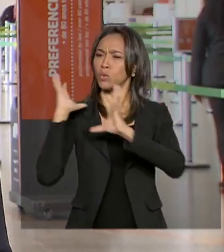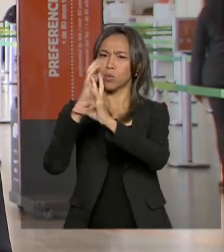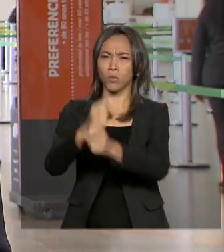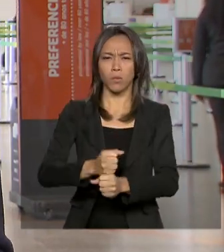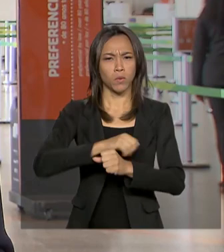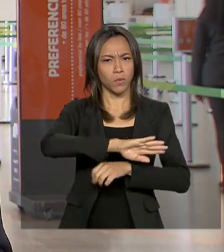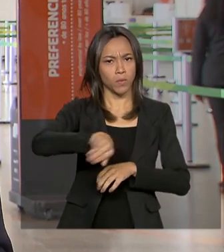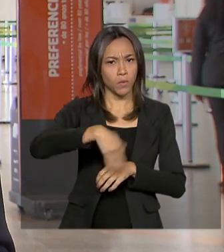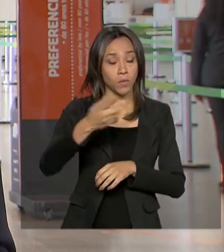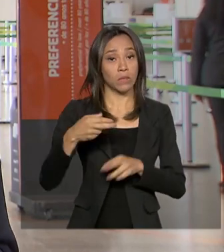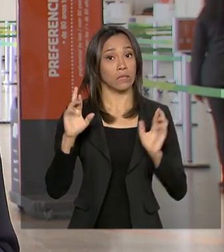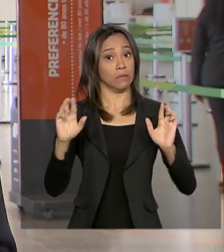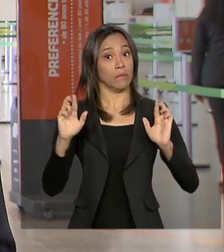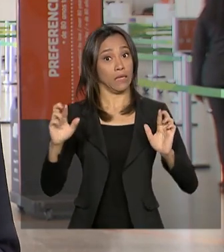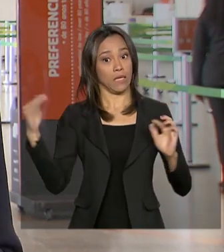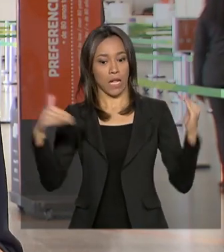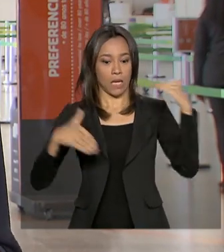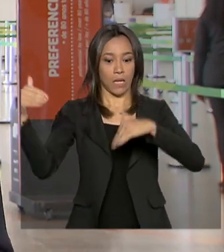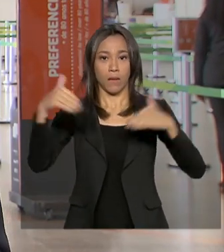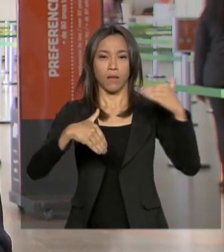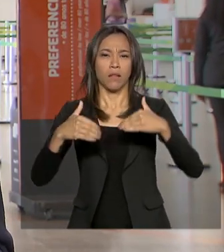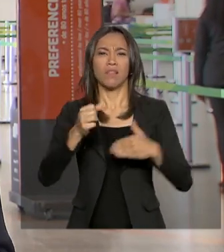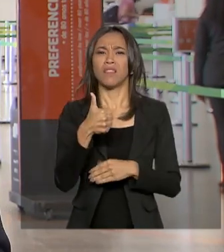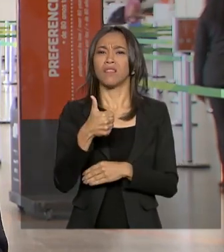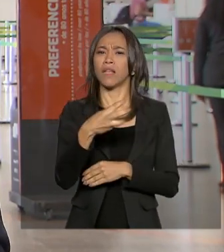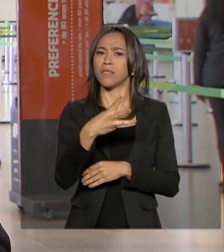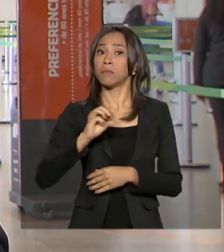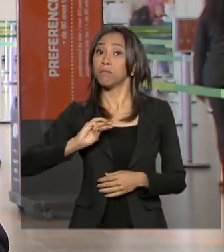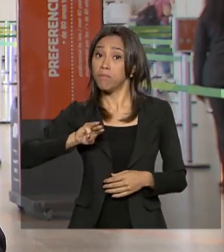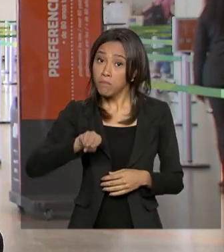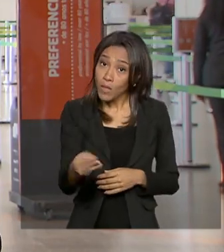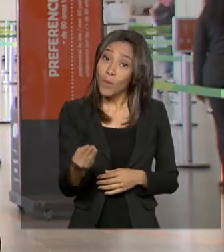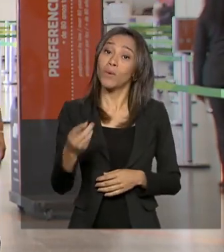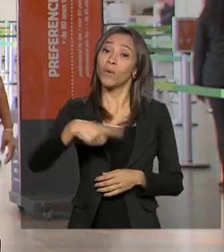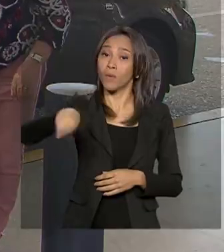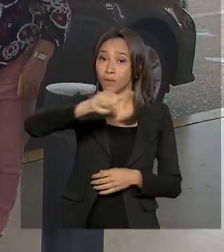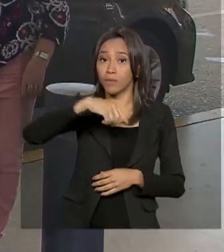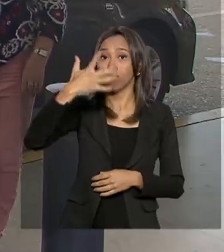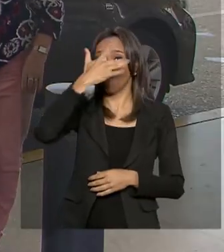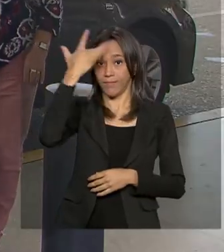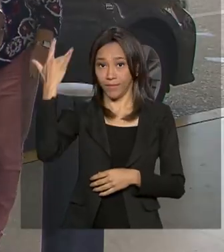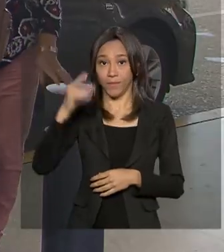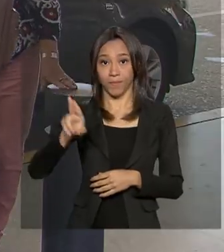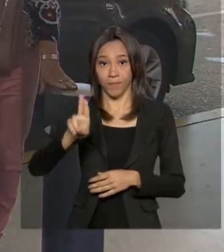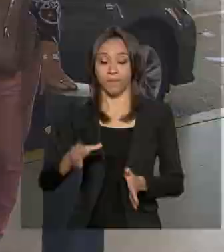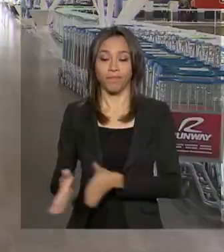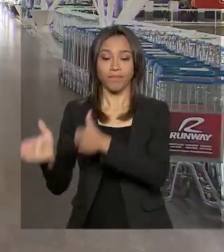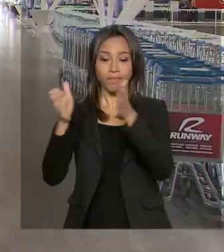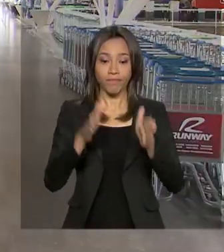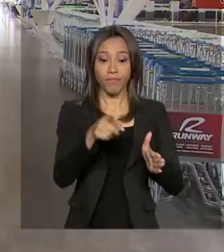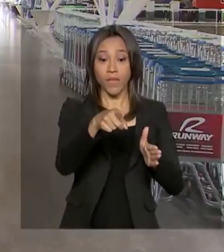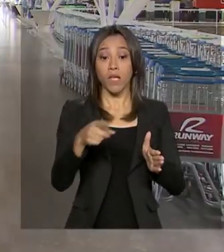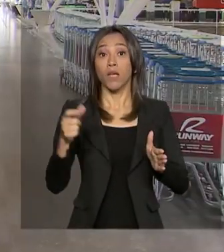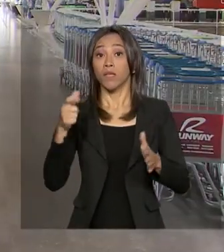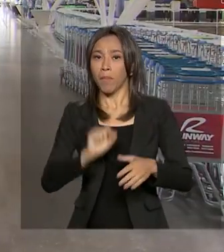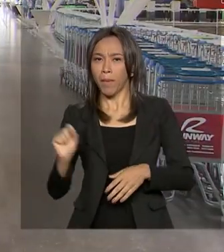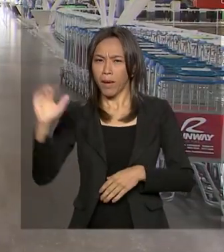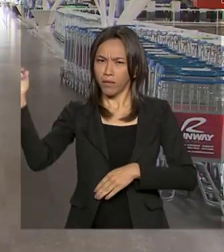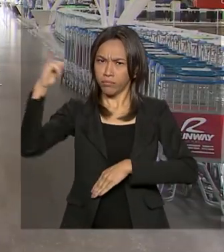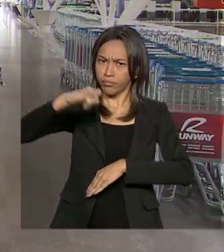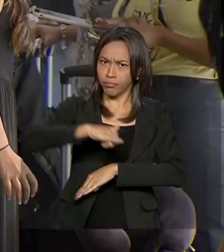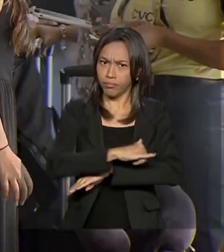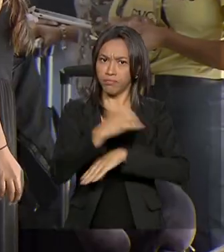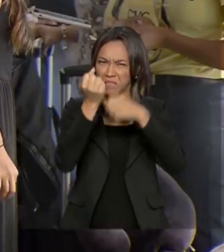expectativa de movimentação é de mais de 13 milhões de passageiros. Como os aeroportos têm sobrecarga